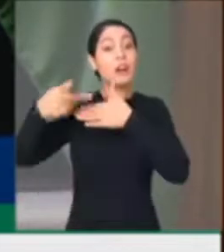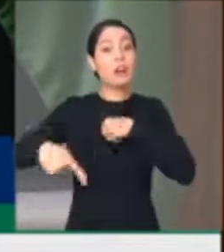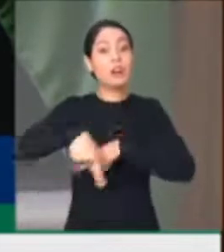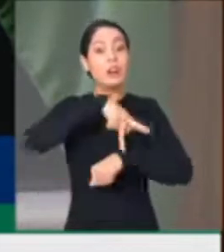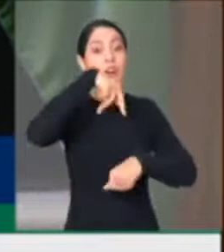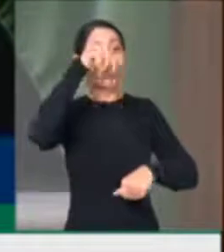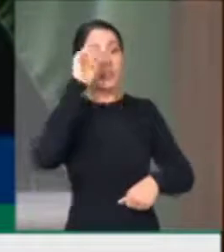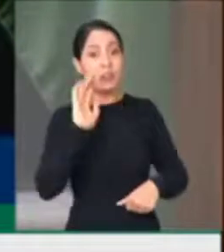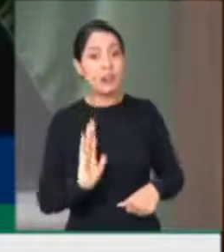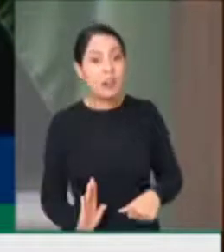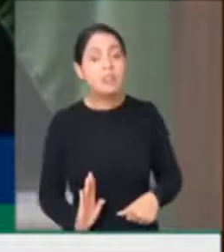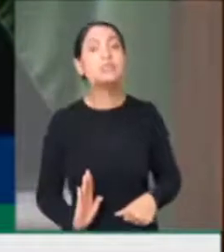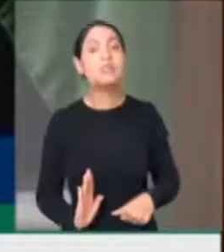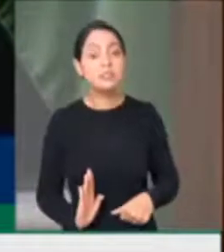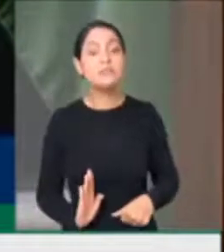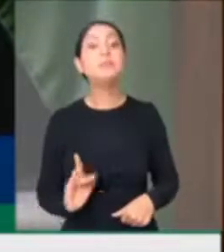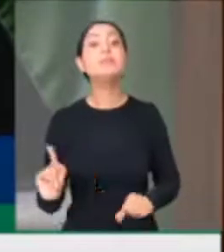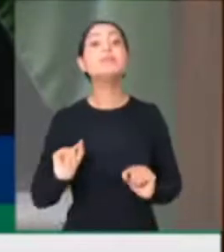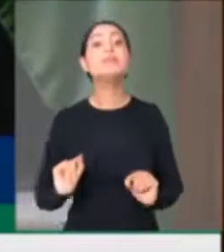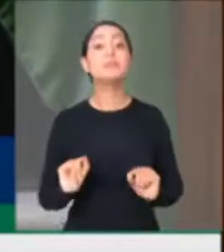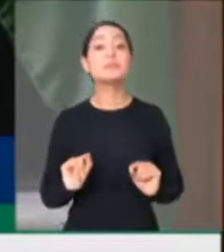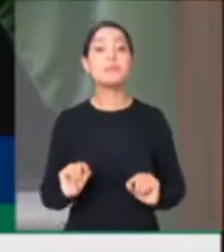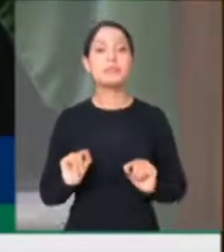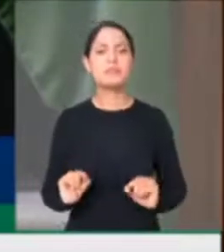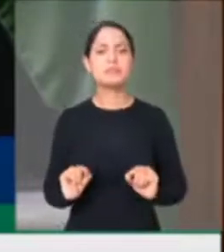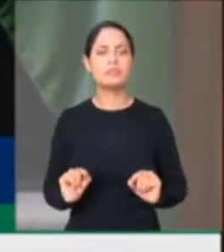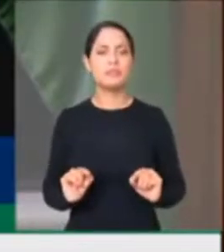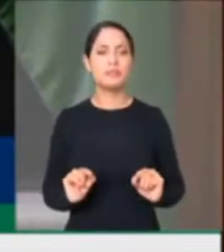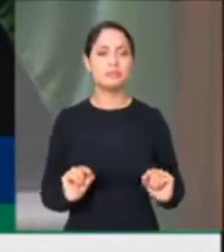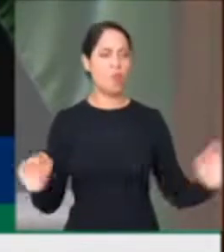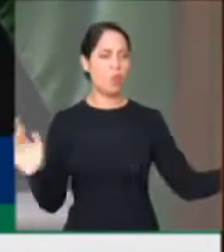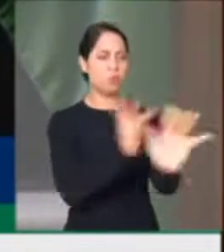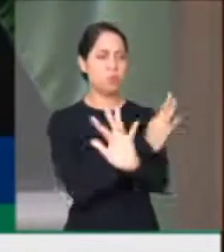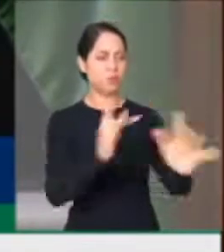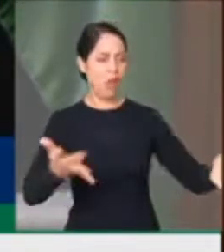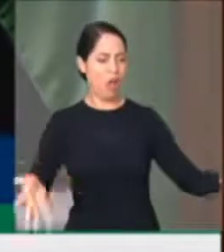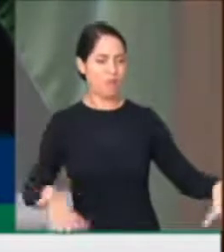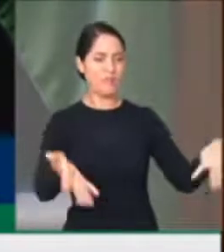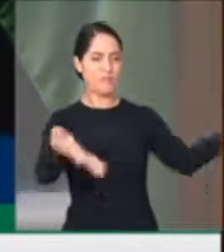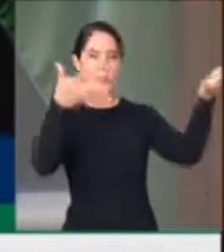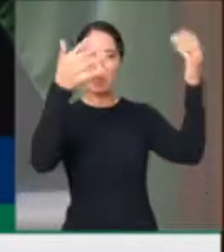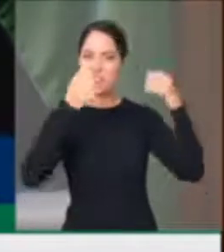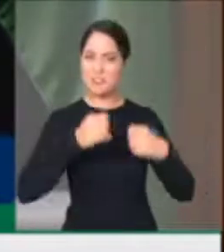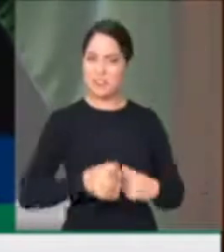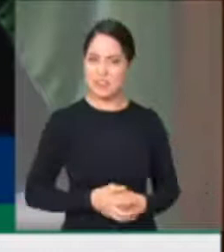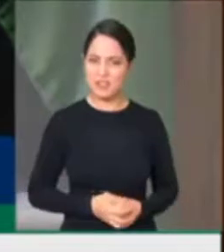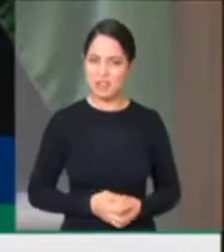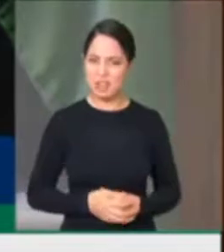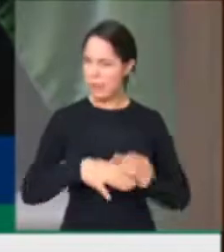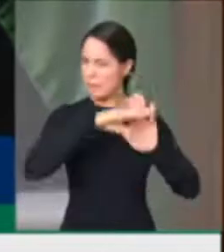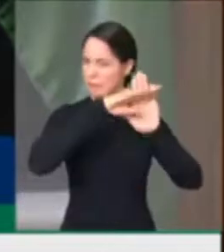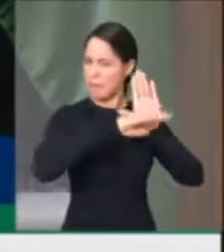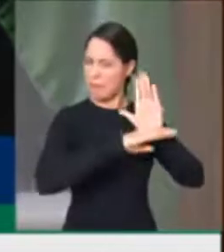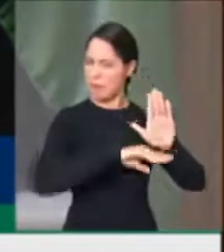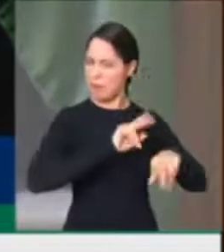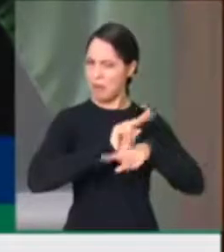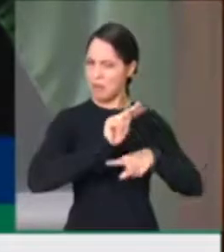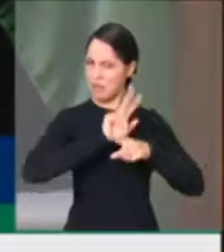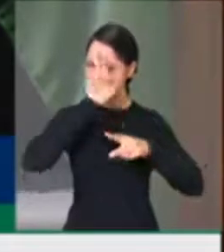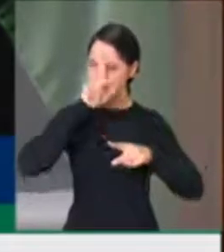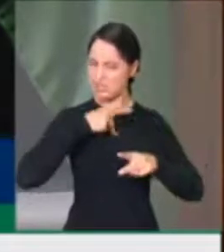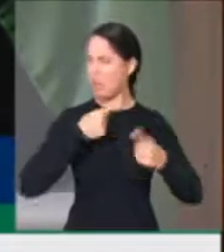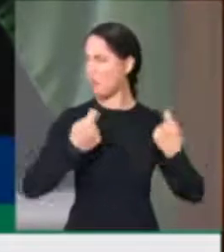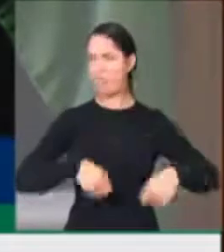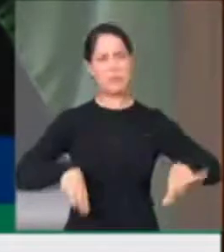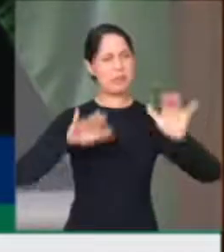incentivava as aglomerações, incentivava o desrespeito às medidas protetivas adotadas